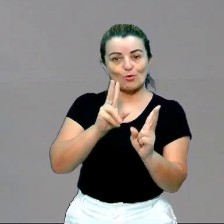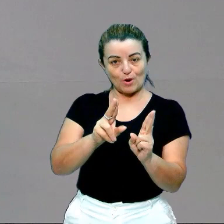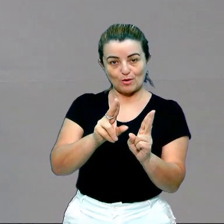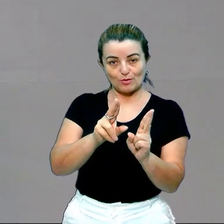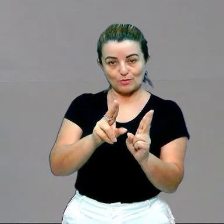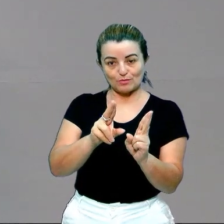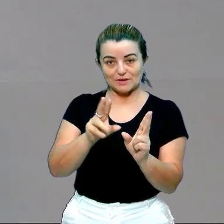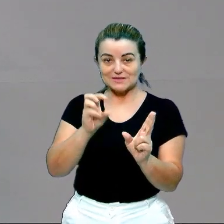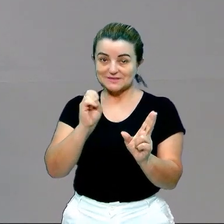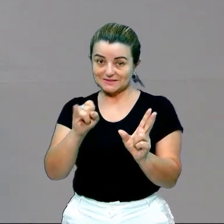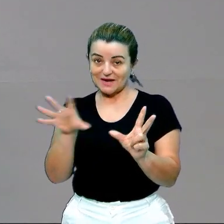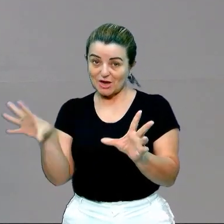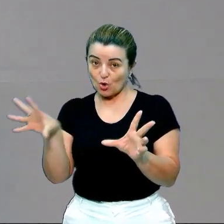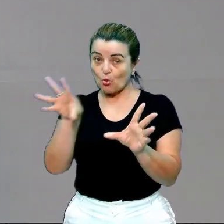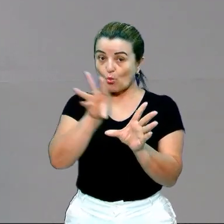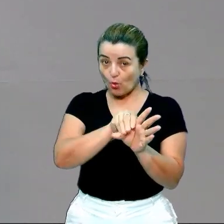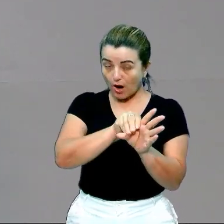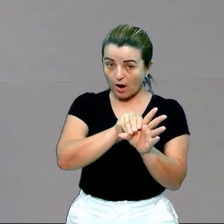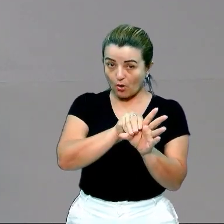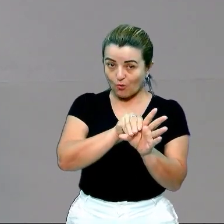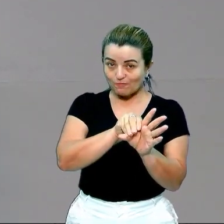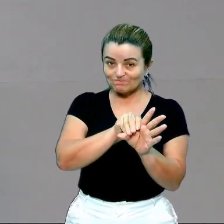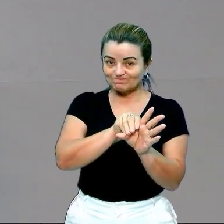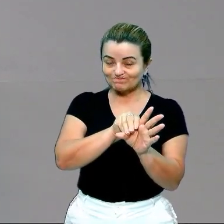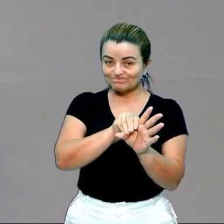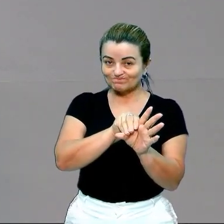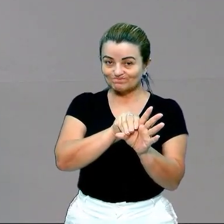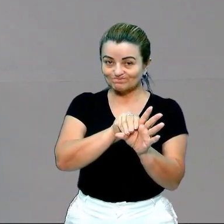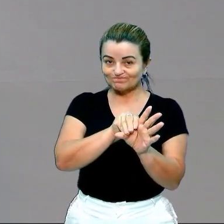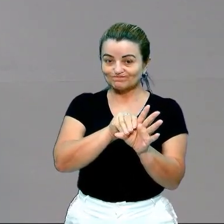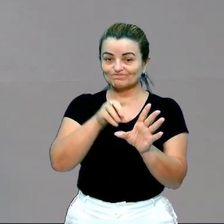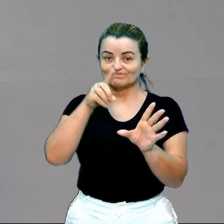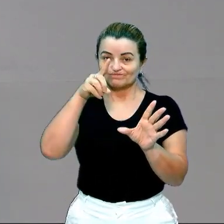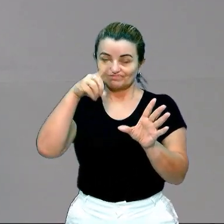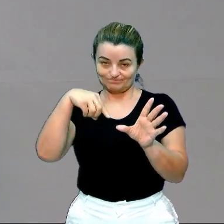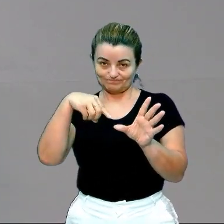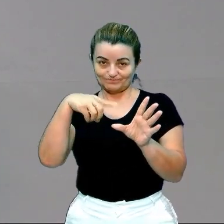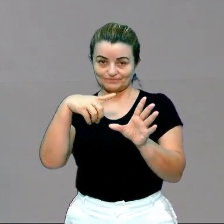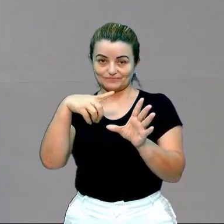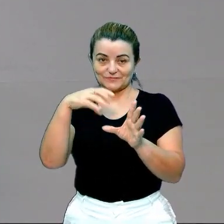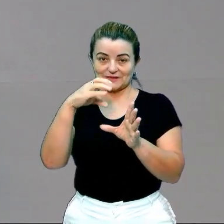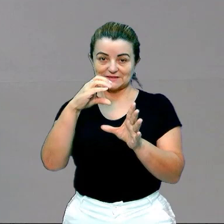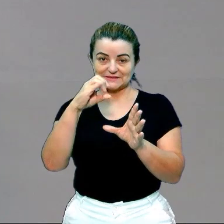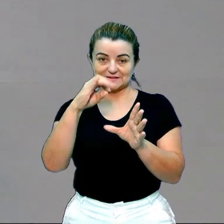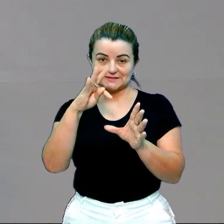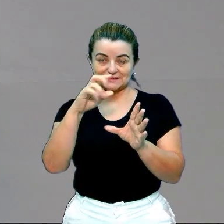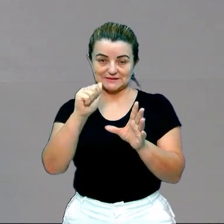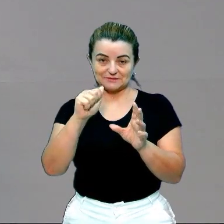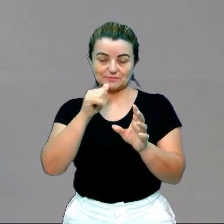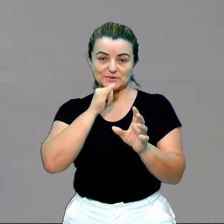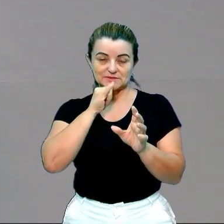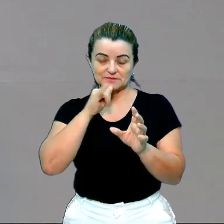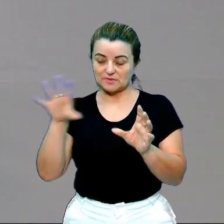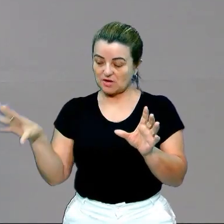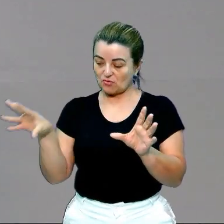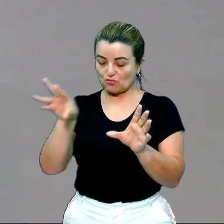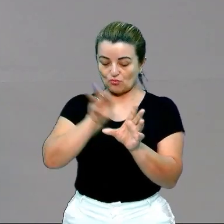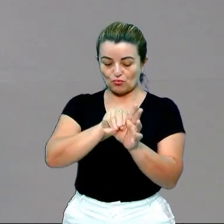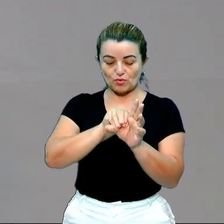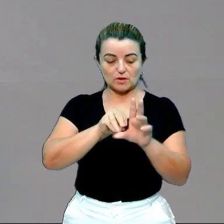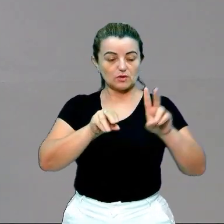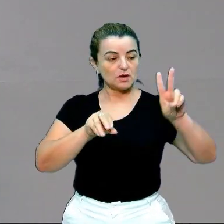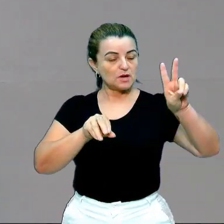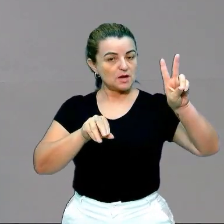Se está exatamente igual, a forma como ele falou. Ele utilizou as aspas. Se ele fizesse uma citação